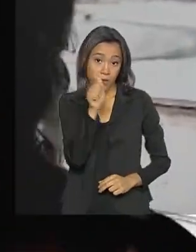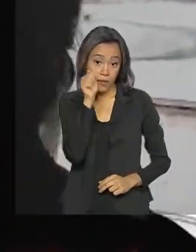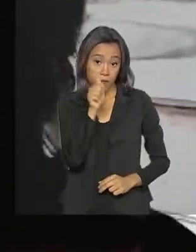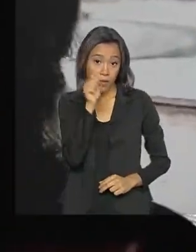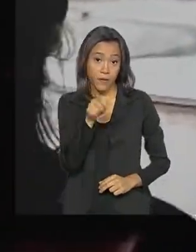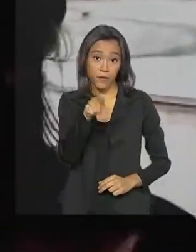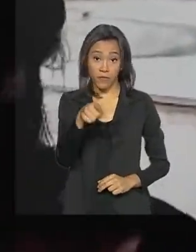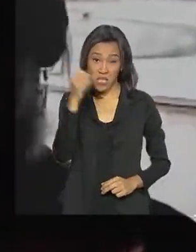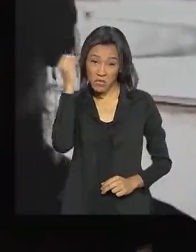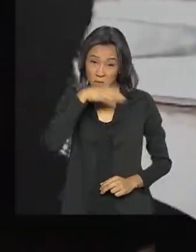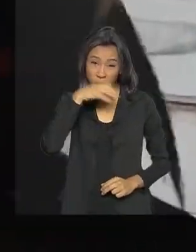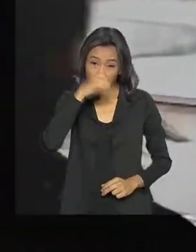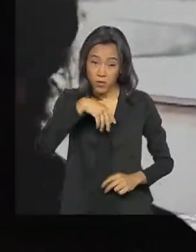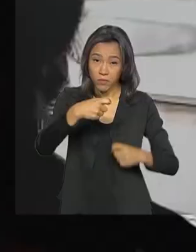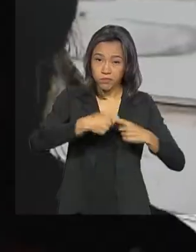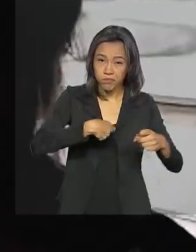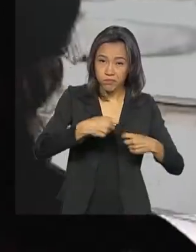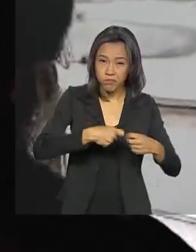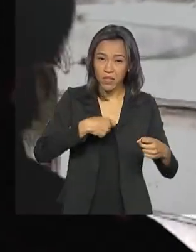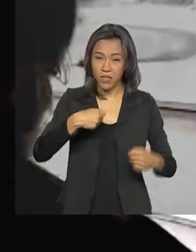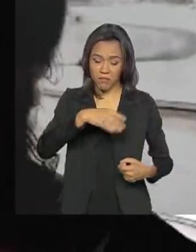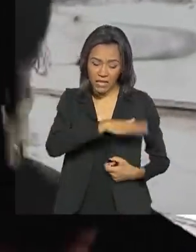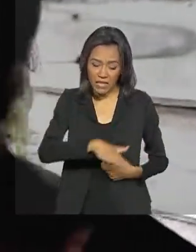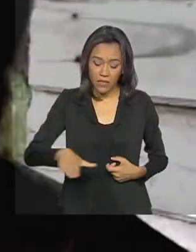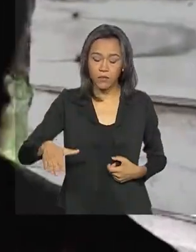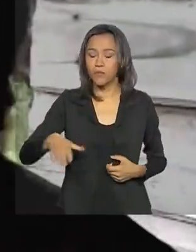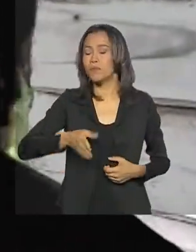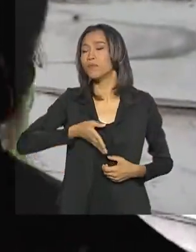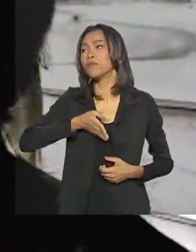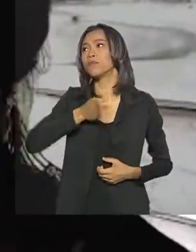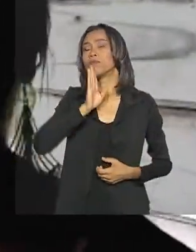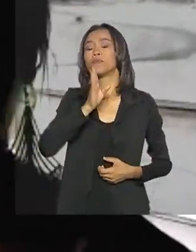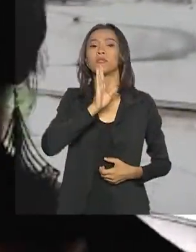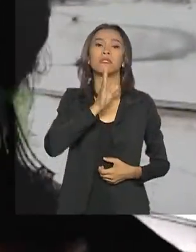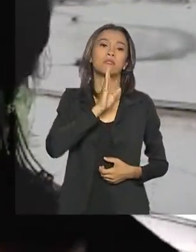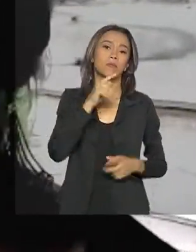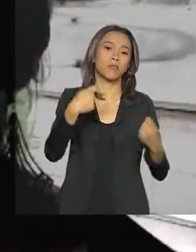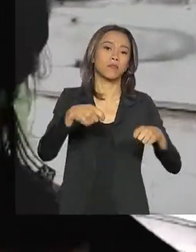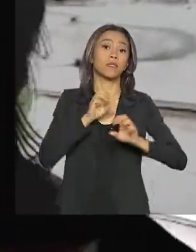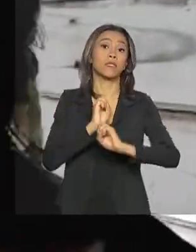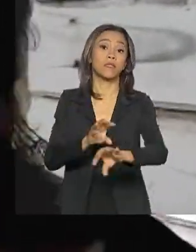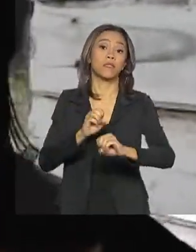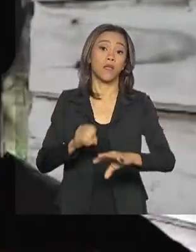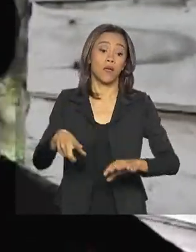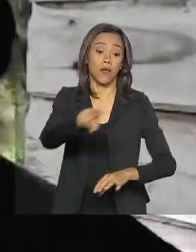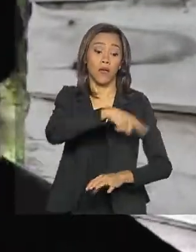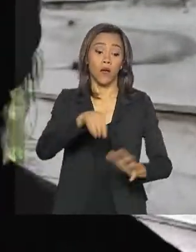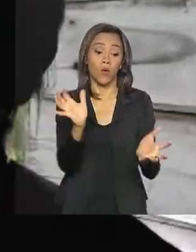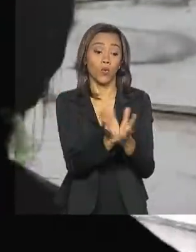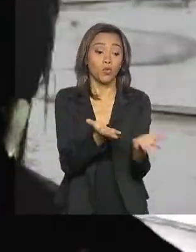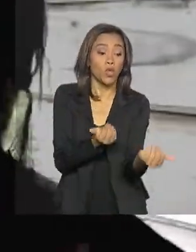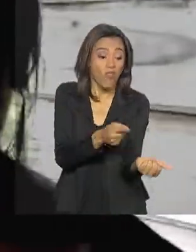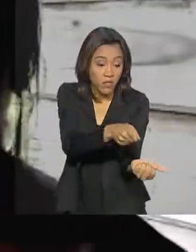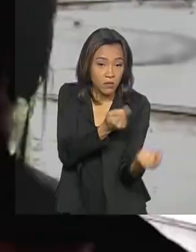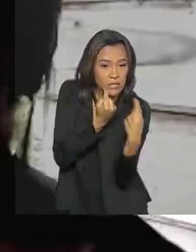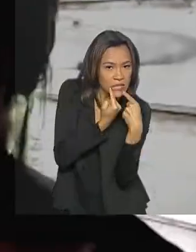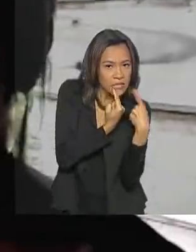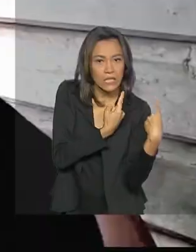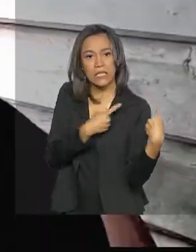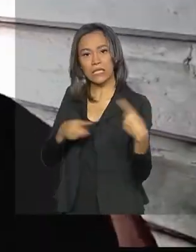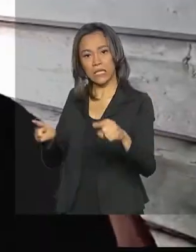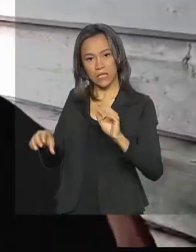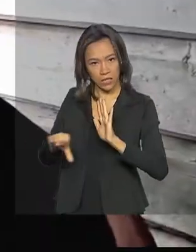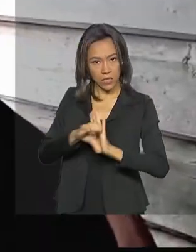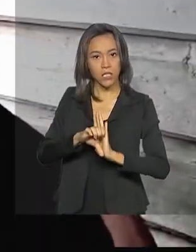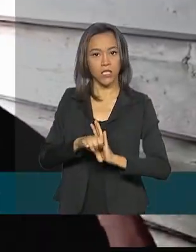exploração sexual e infantil na região é conhecida e que é preciso ensinar aos jovens a importância de denunciar esse tipo de crime.